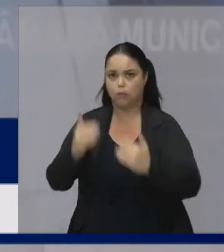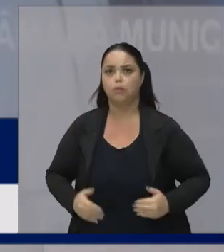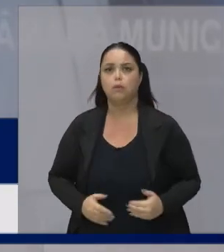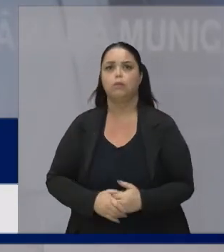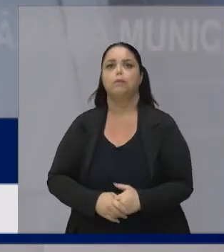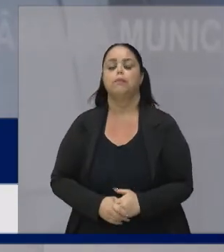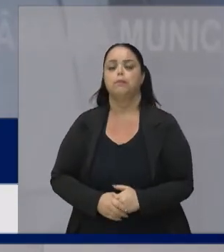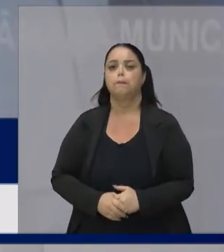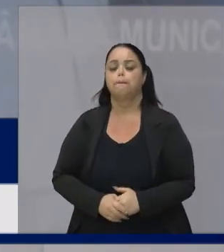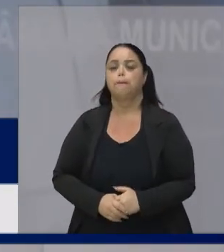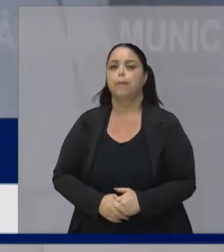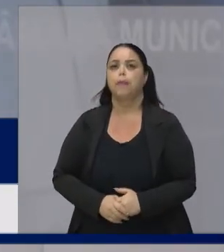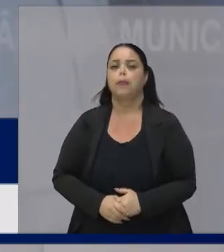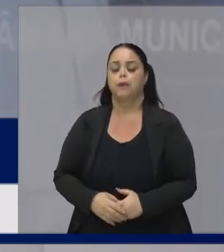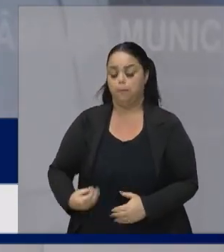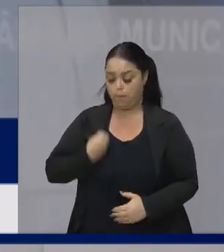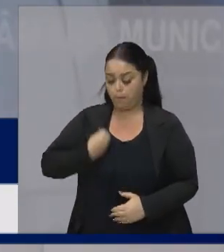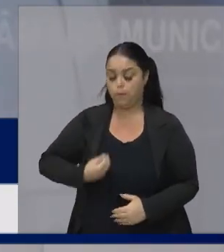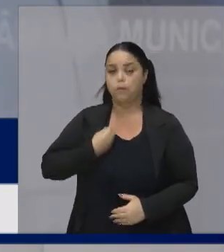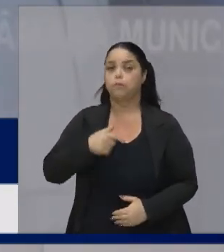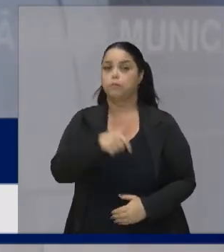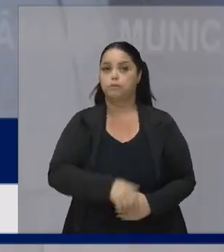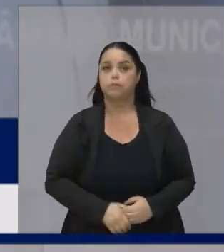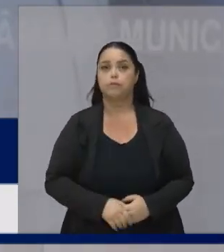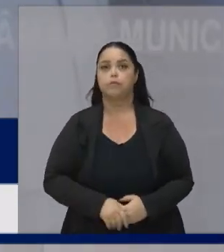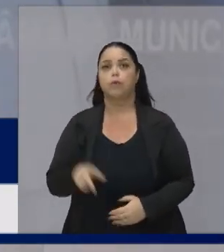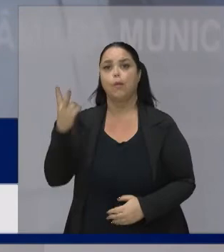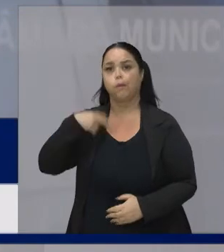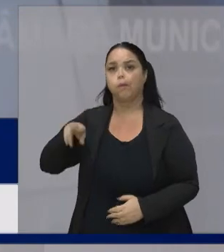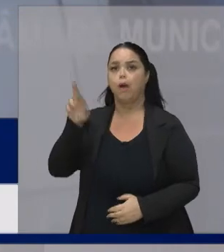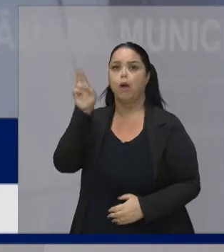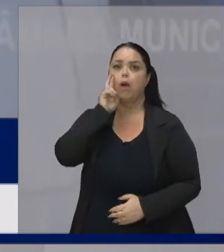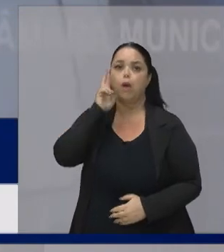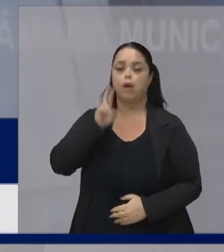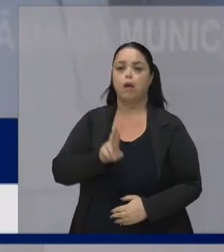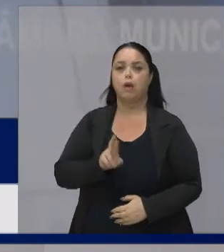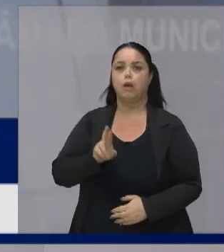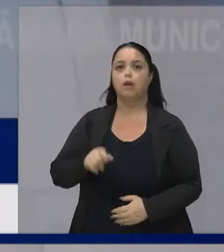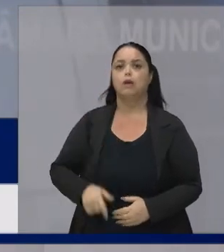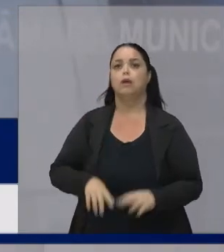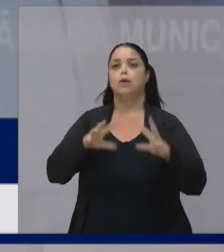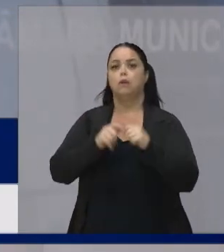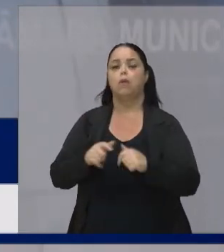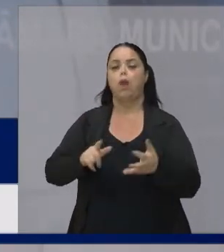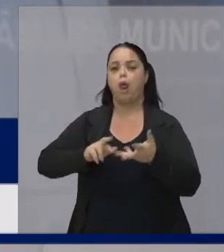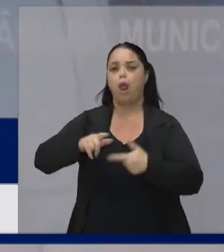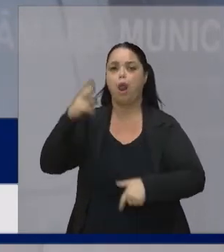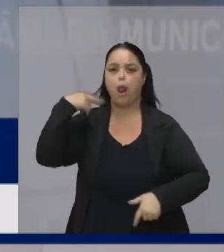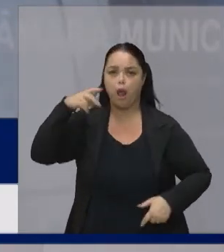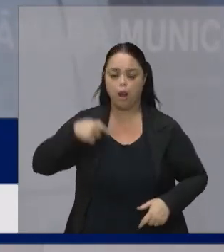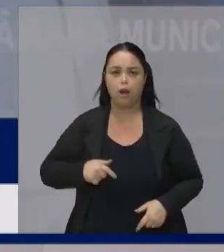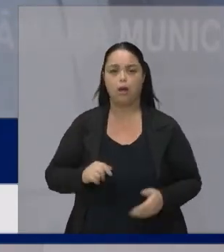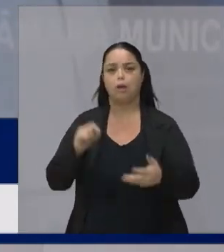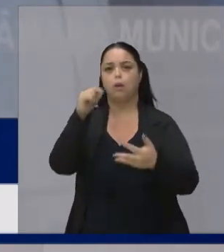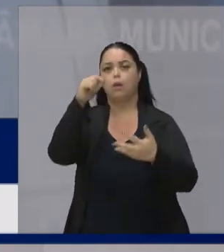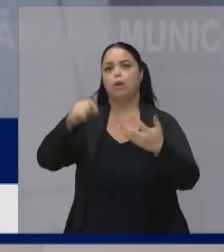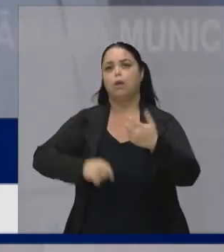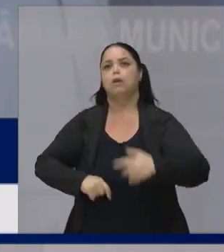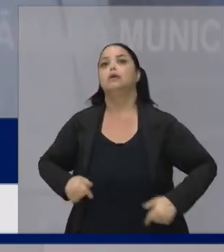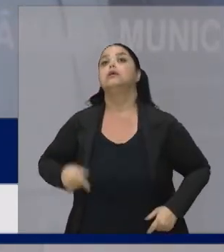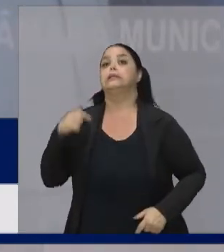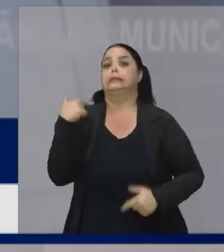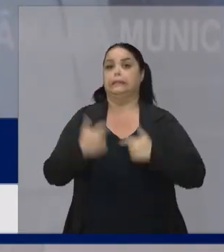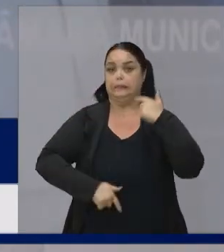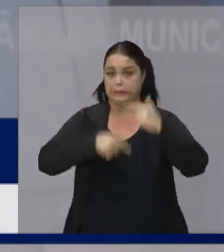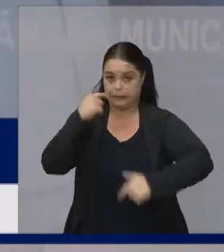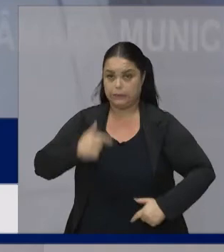pela vida do vereador Renato Santiago, os demais vereadores, cada um, ó Pai, que aqui